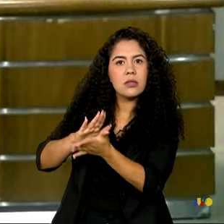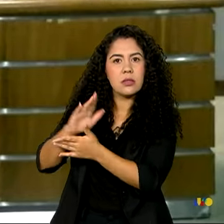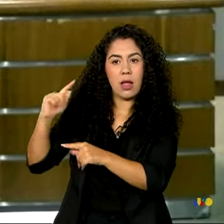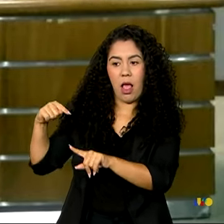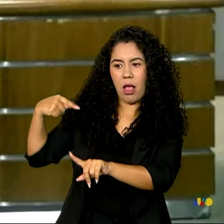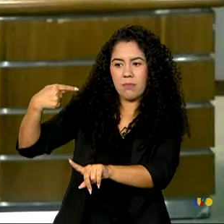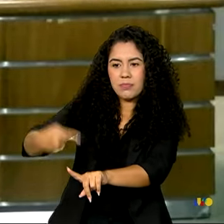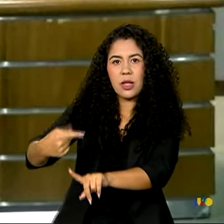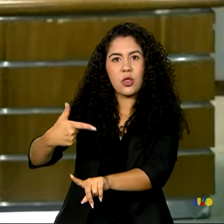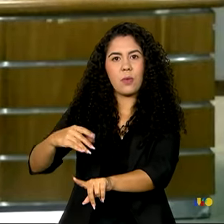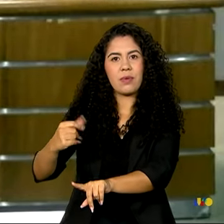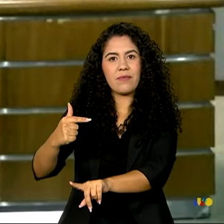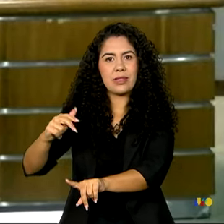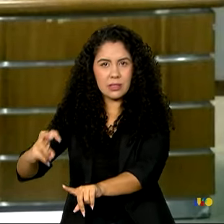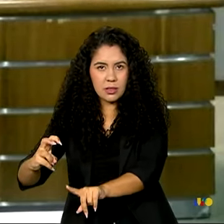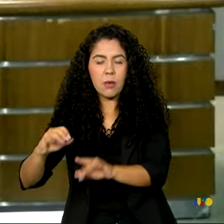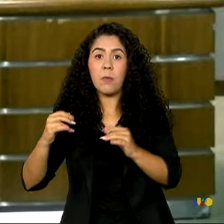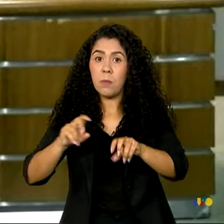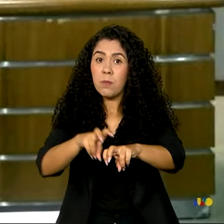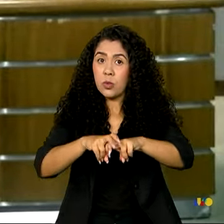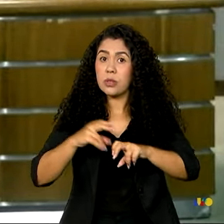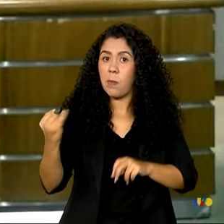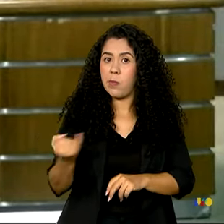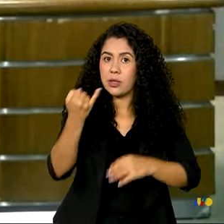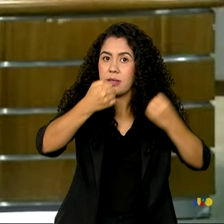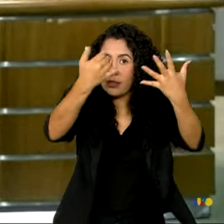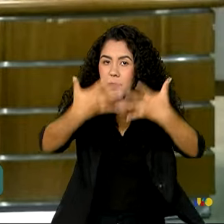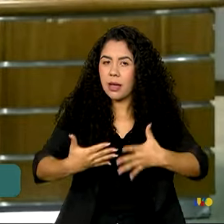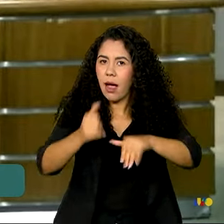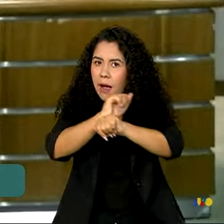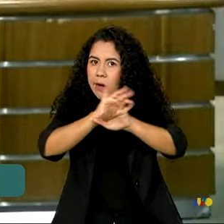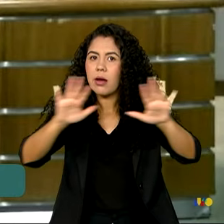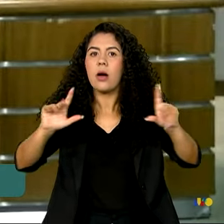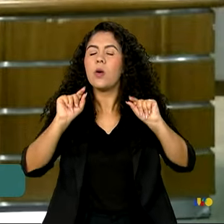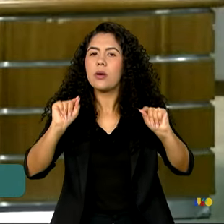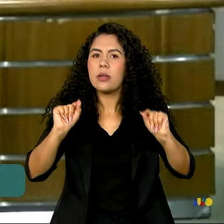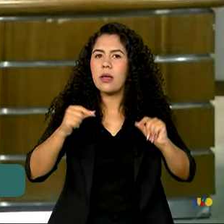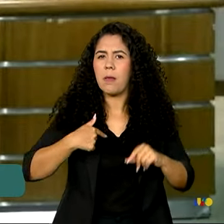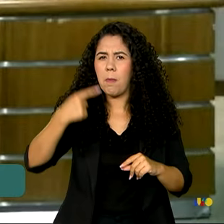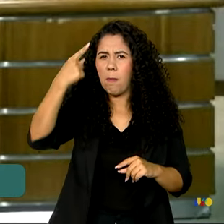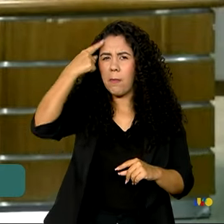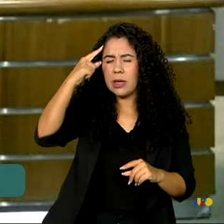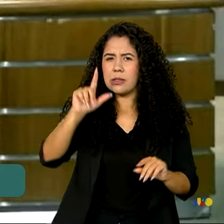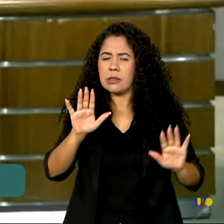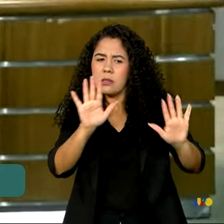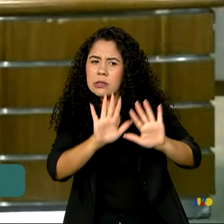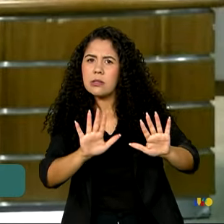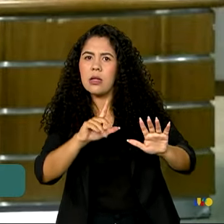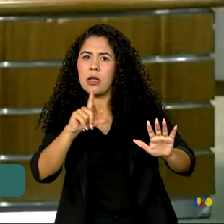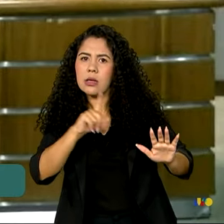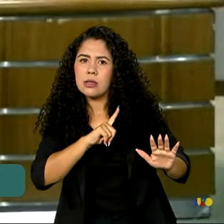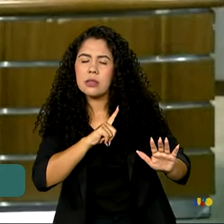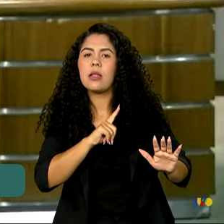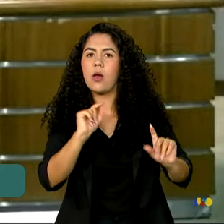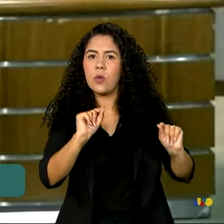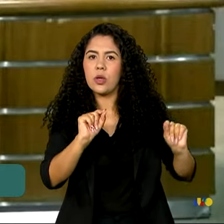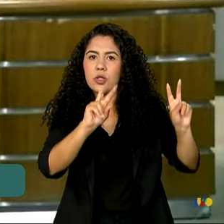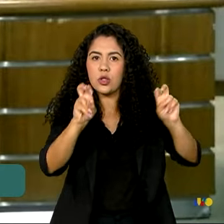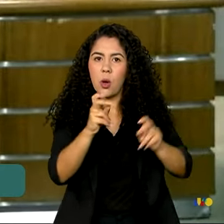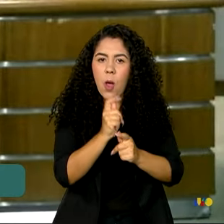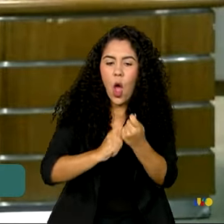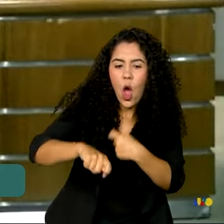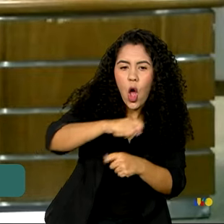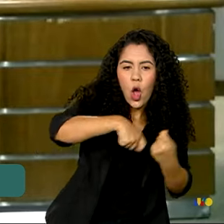2025. É muito importante lembrar isso, não passa uma falsa impressão de que está ocorrendo uma expansão da carga tributária em relação à